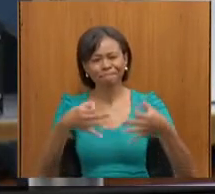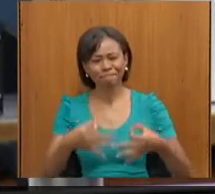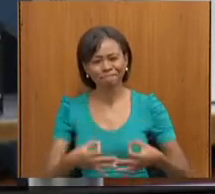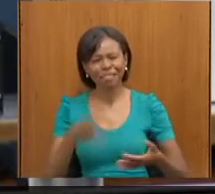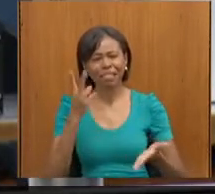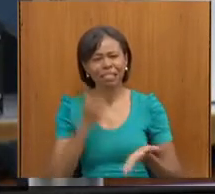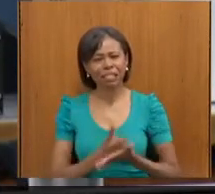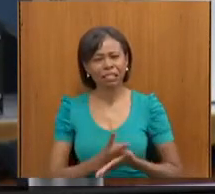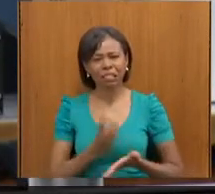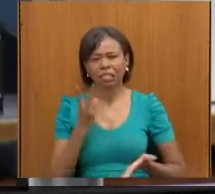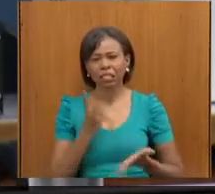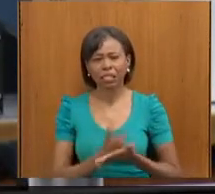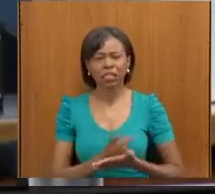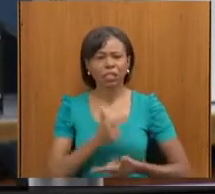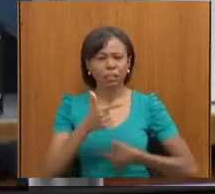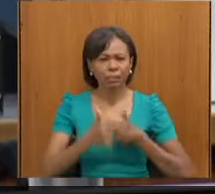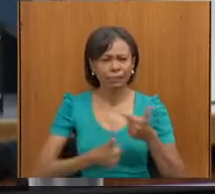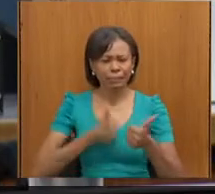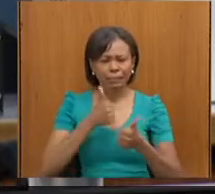incessante para tentar